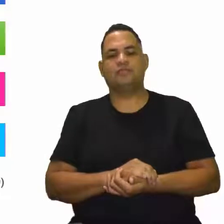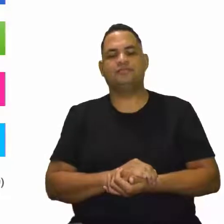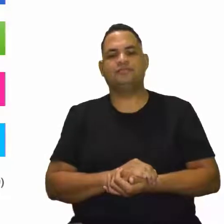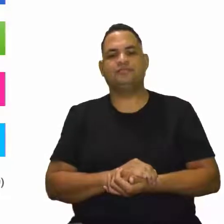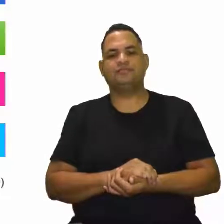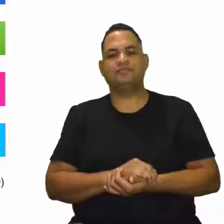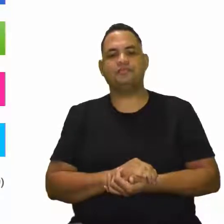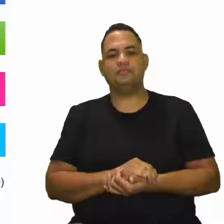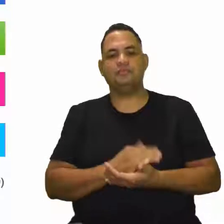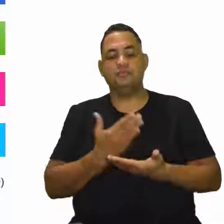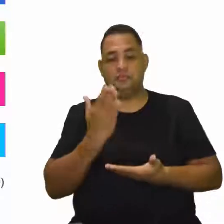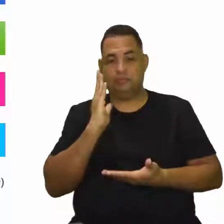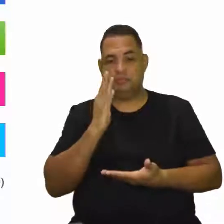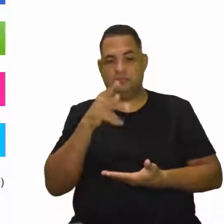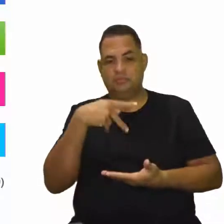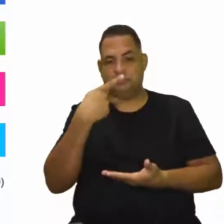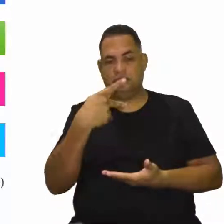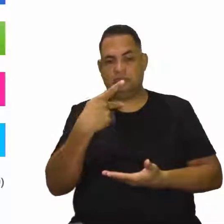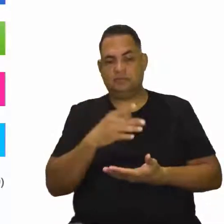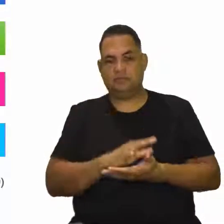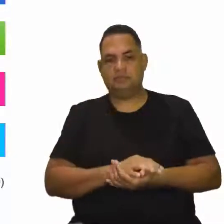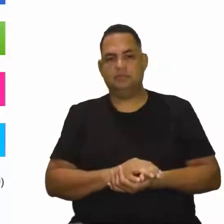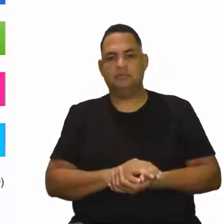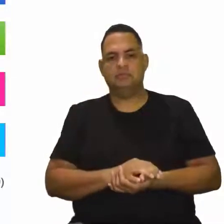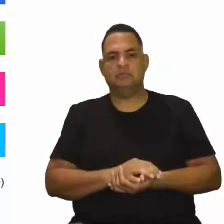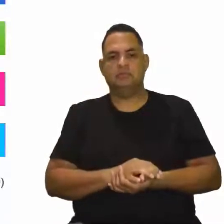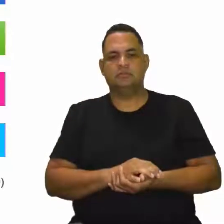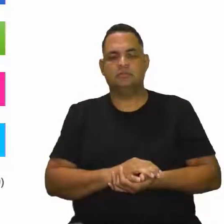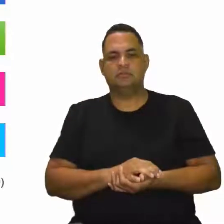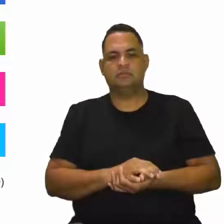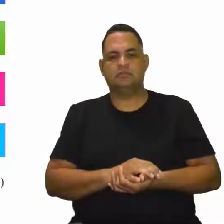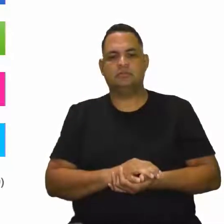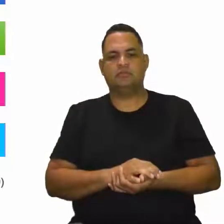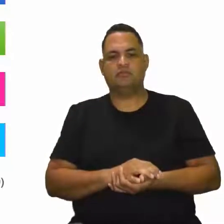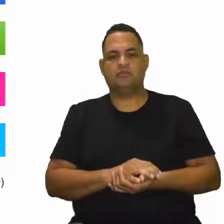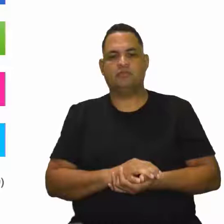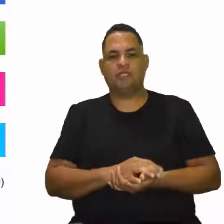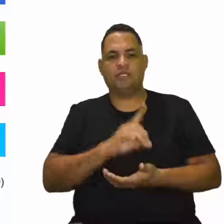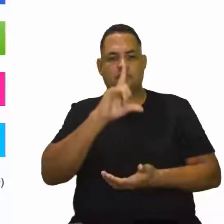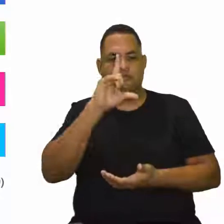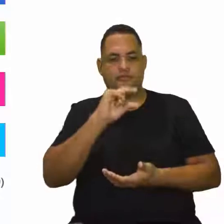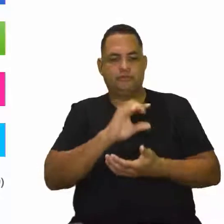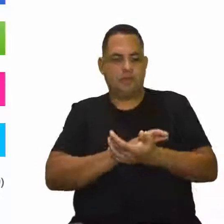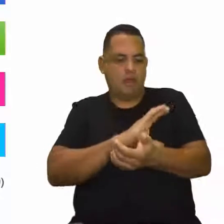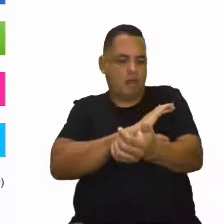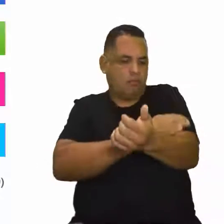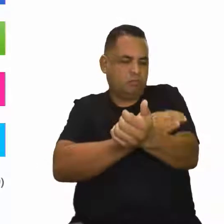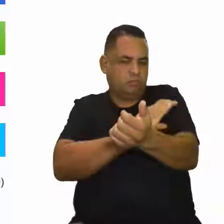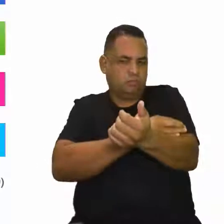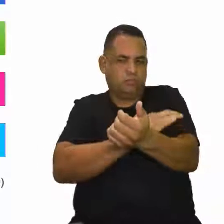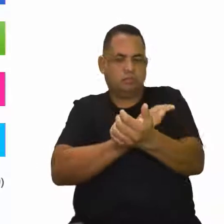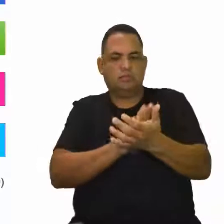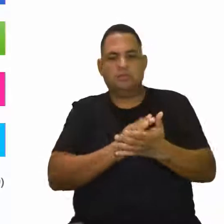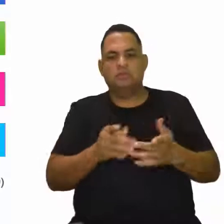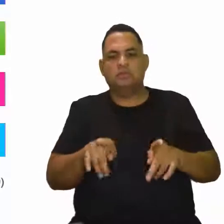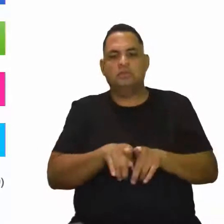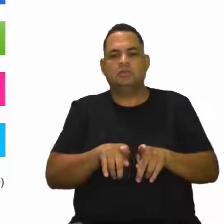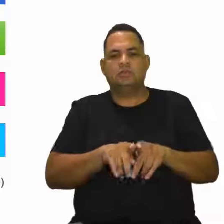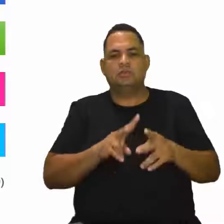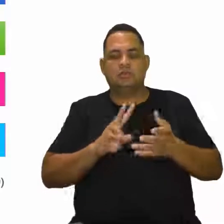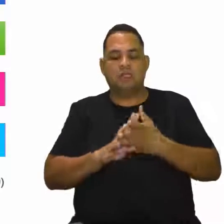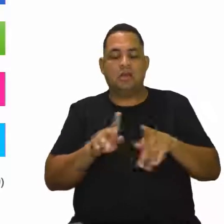adianto que a sarcopenia é a presença... Ela reduz aí a massa muscular e reduz em